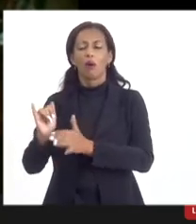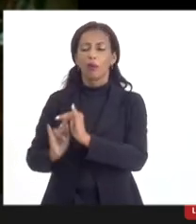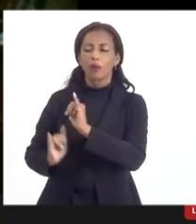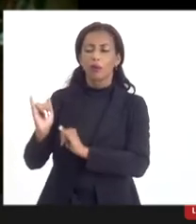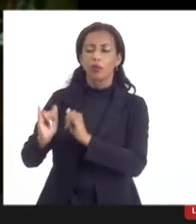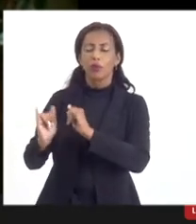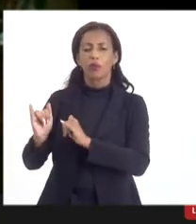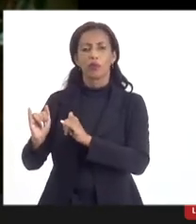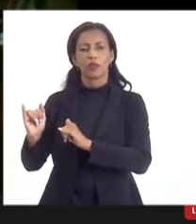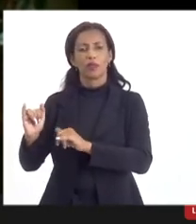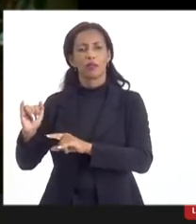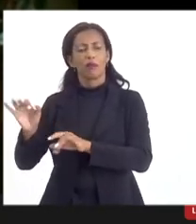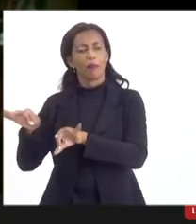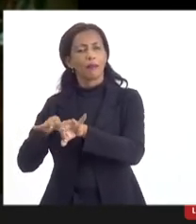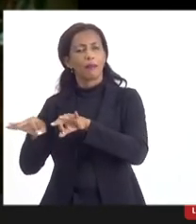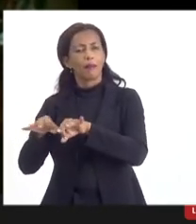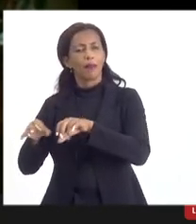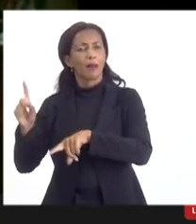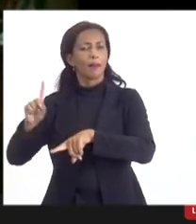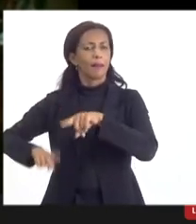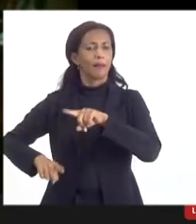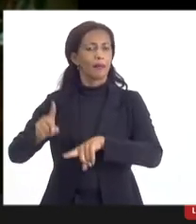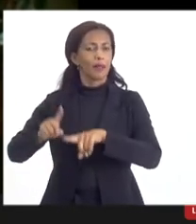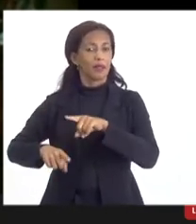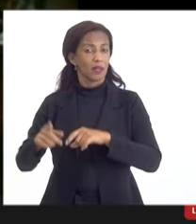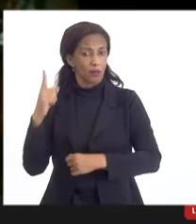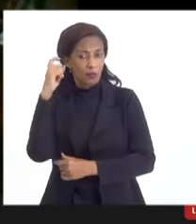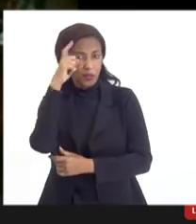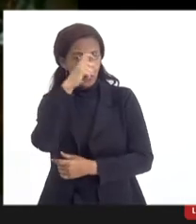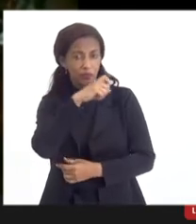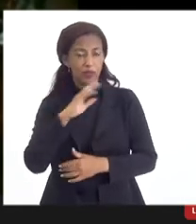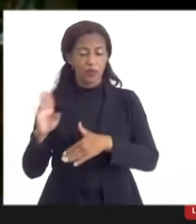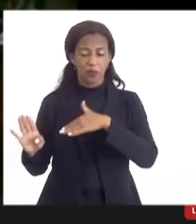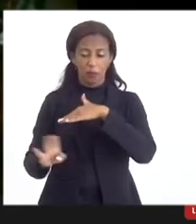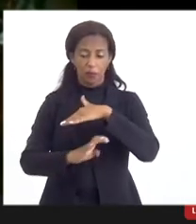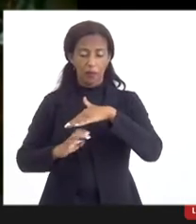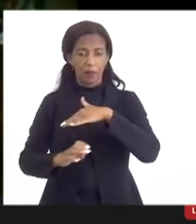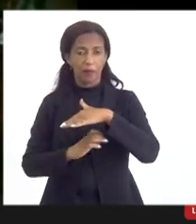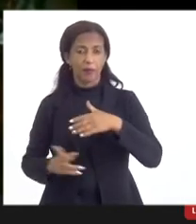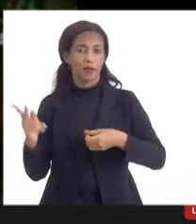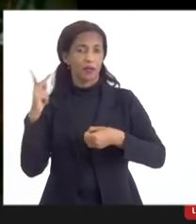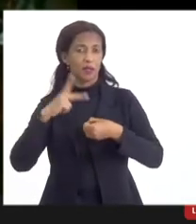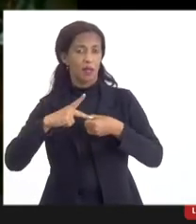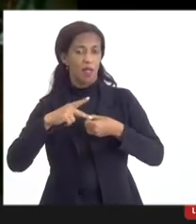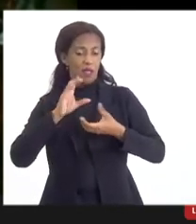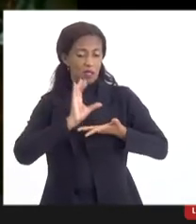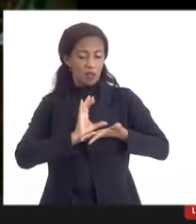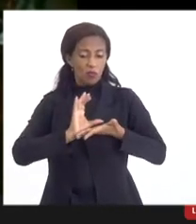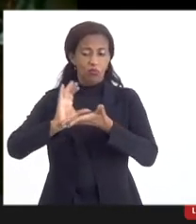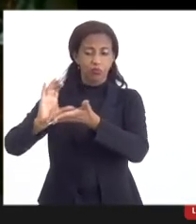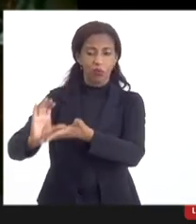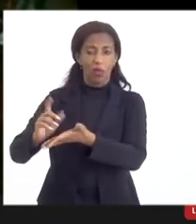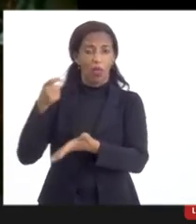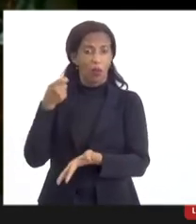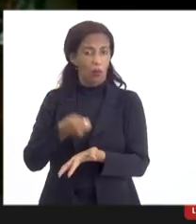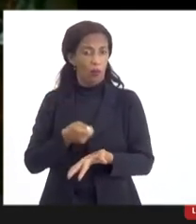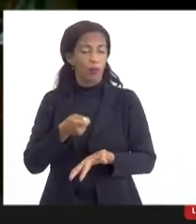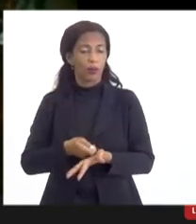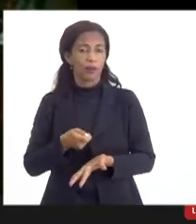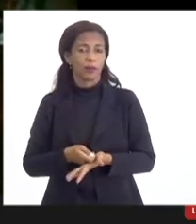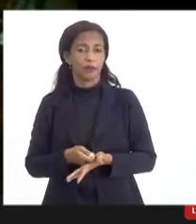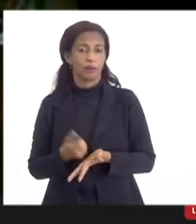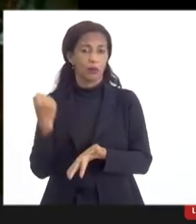equipamento. Então, fica muito difícil para uma empresa de petróleo alocar esse dinheiro, esse recurso, que é obrigatório